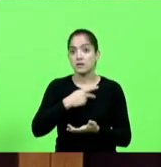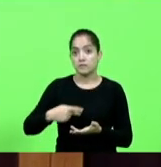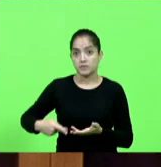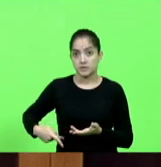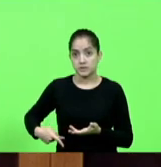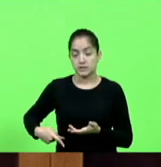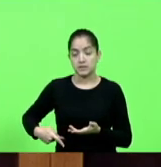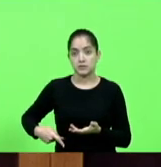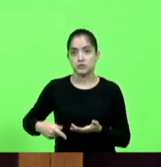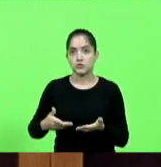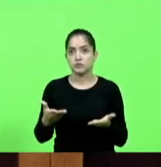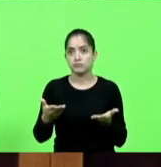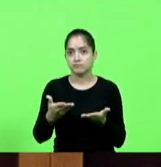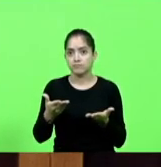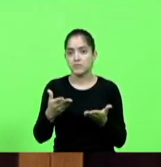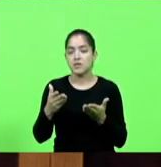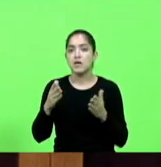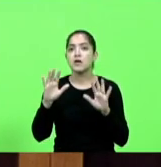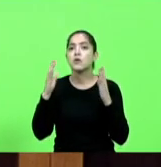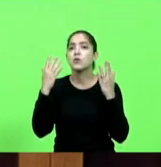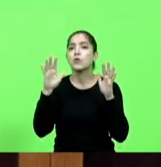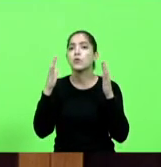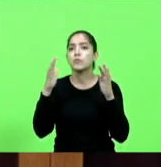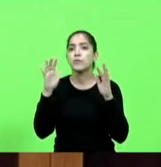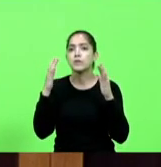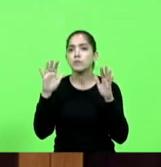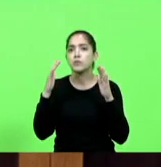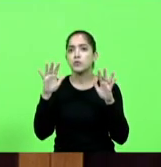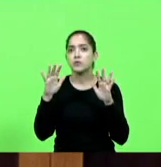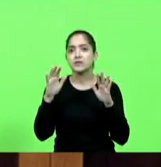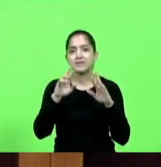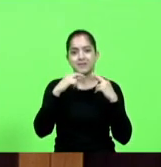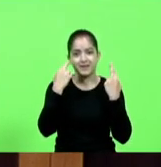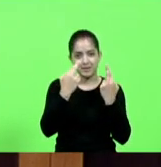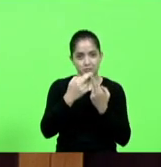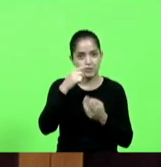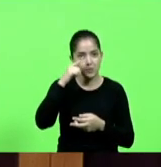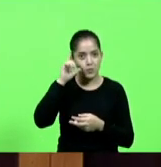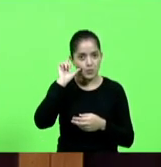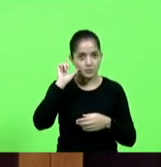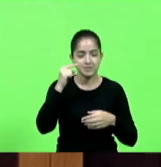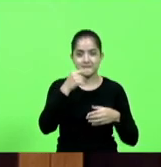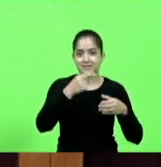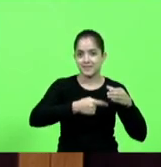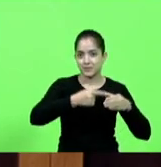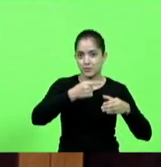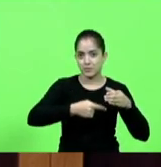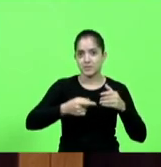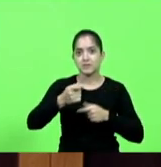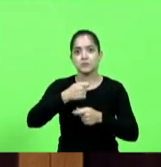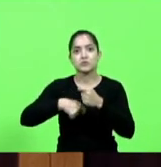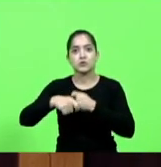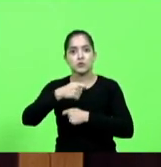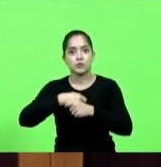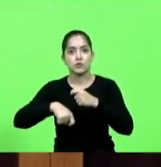querendo hoje comemorar o êxito da reunião de ontem da comissão de economia minas e